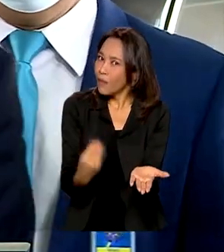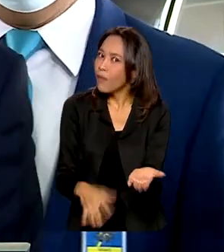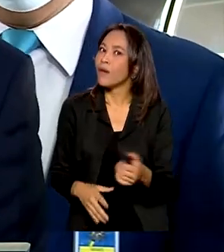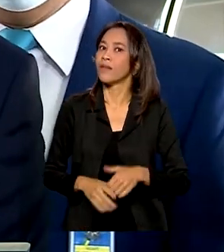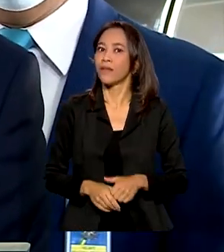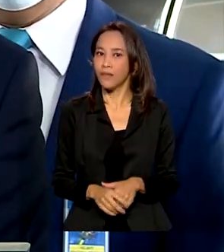de vacina.